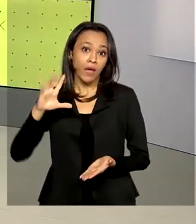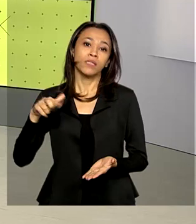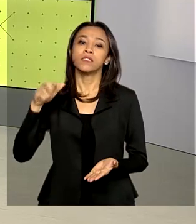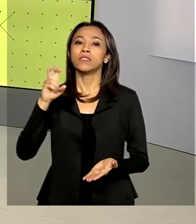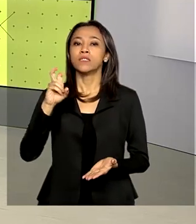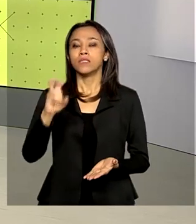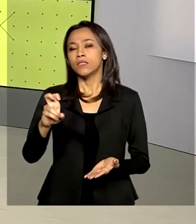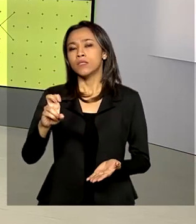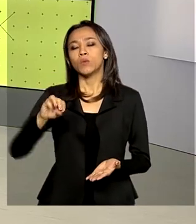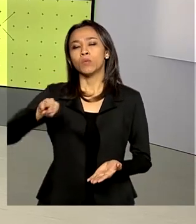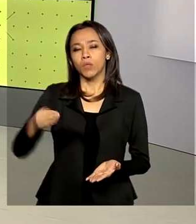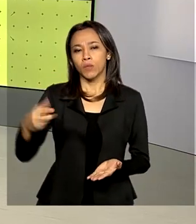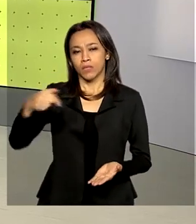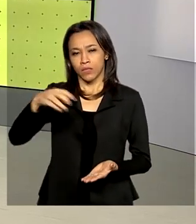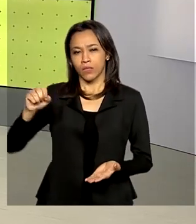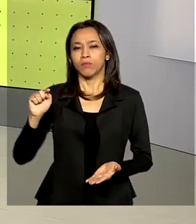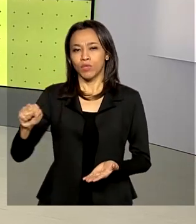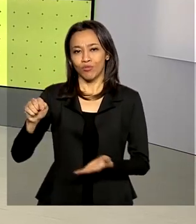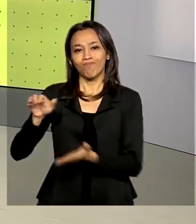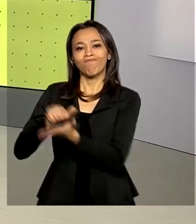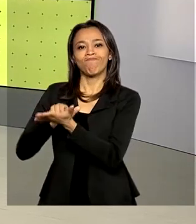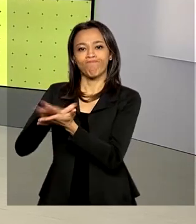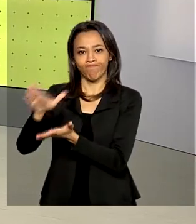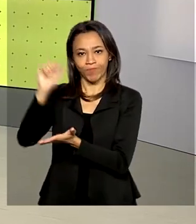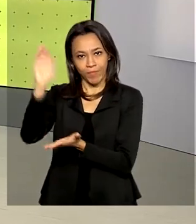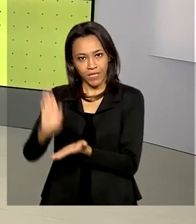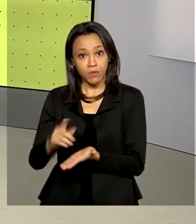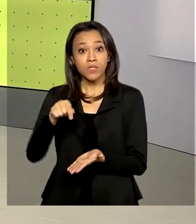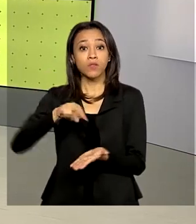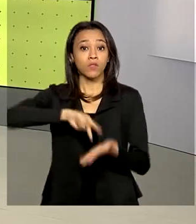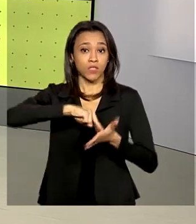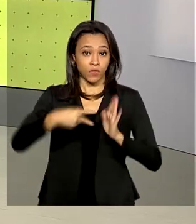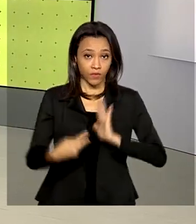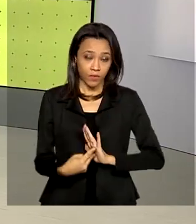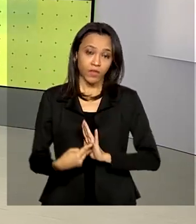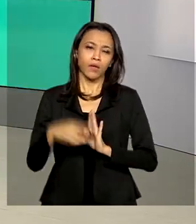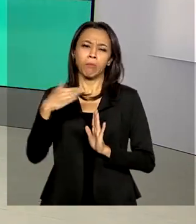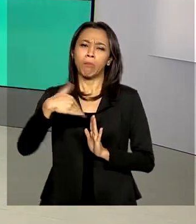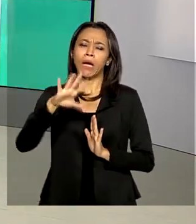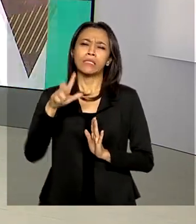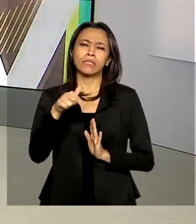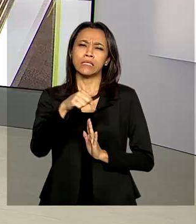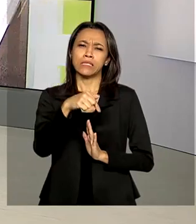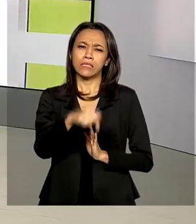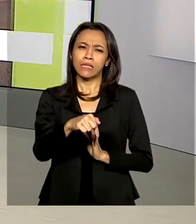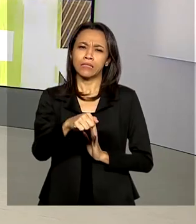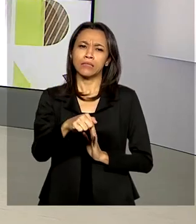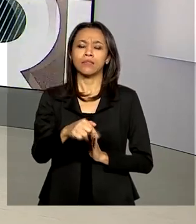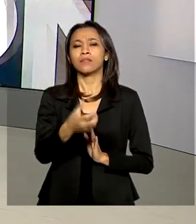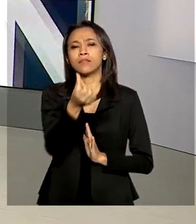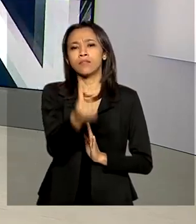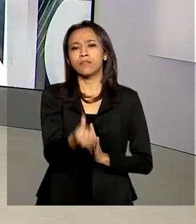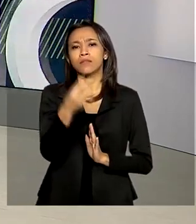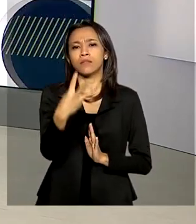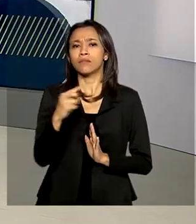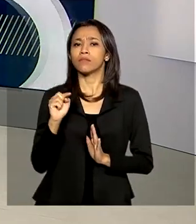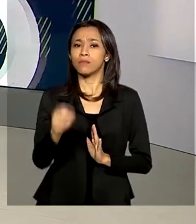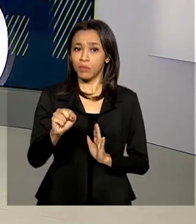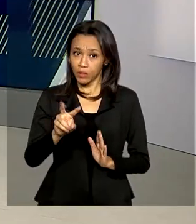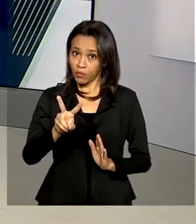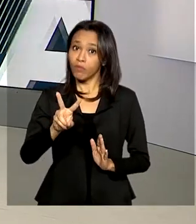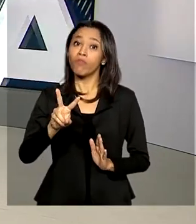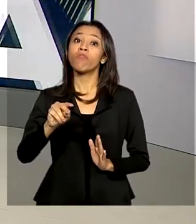700 mil demissões no país. O que representa o fechamento de mais de 763 mil vagas